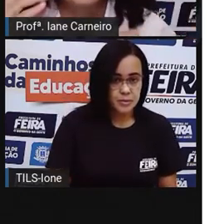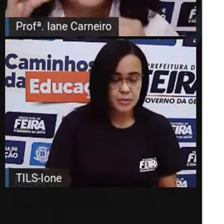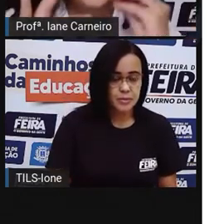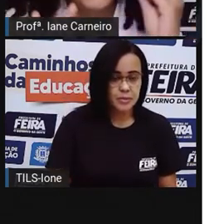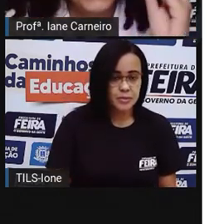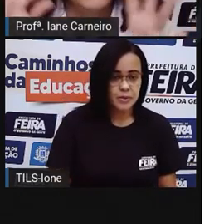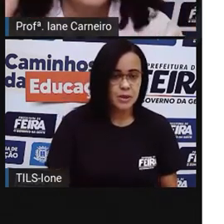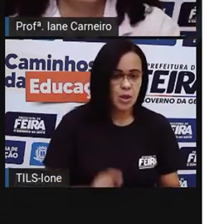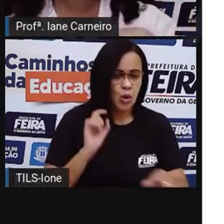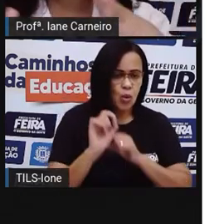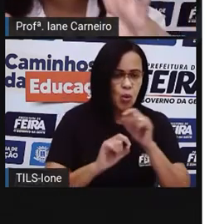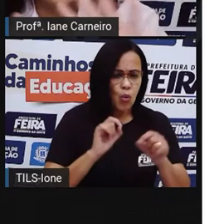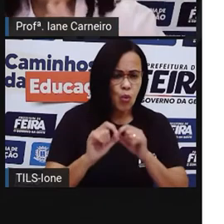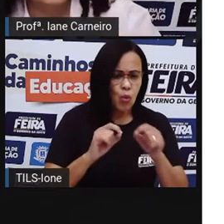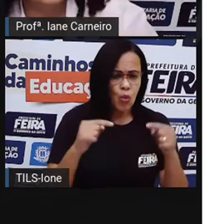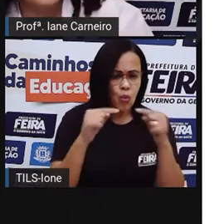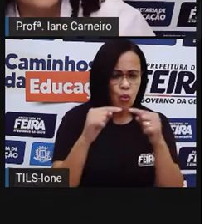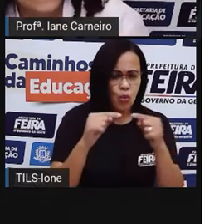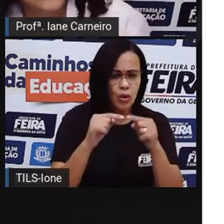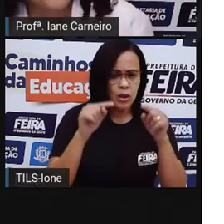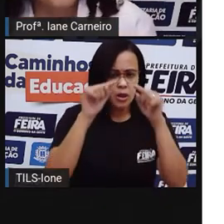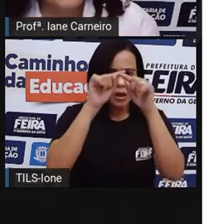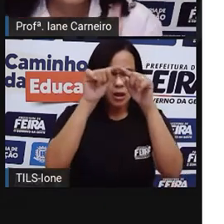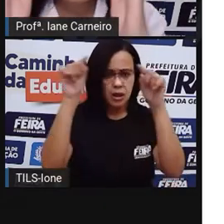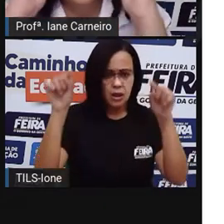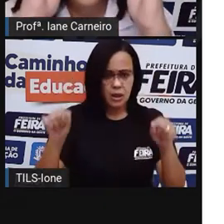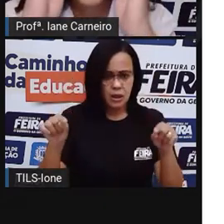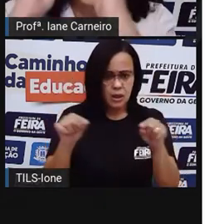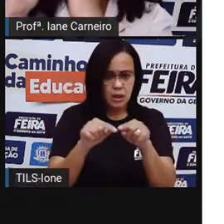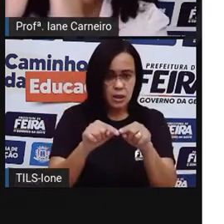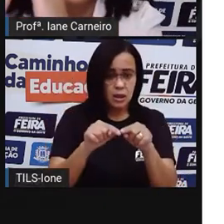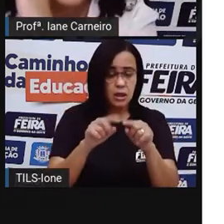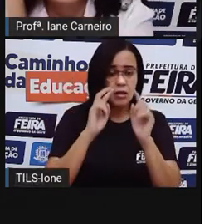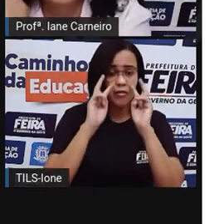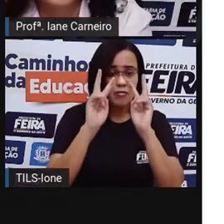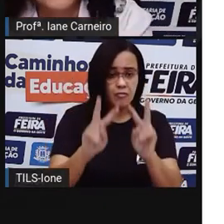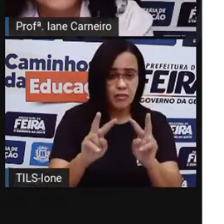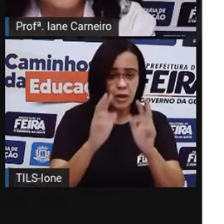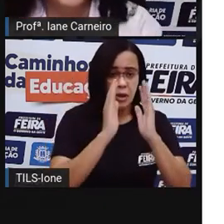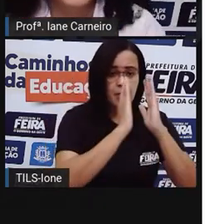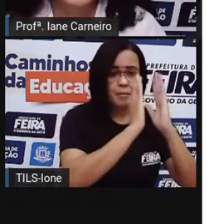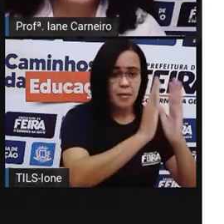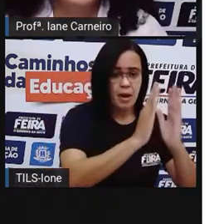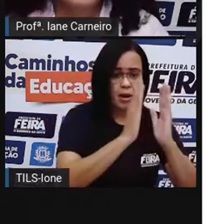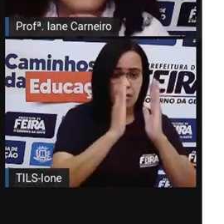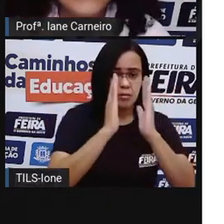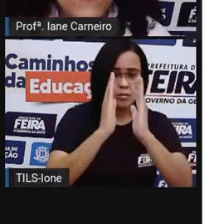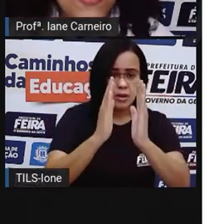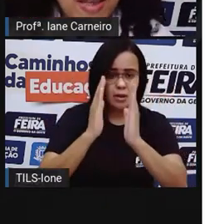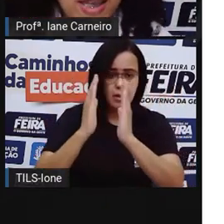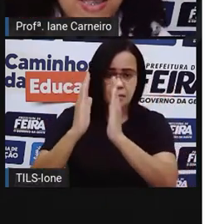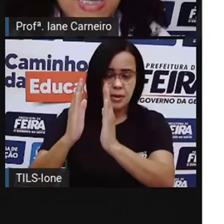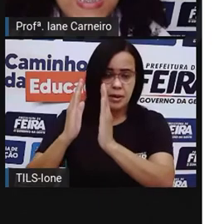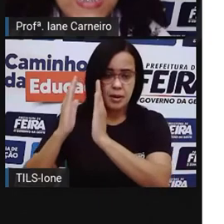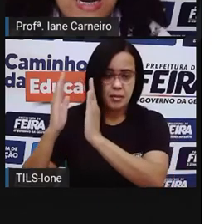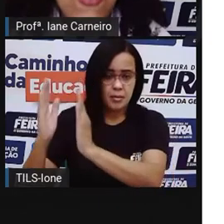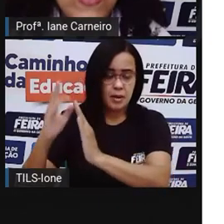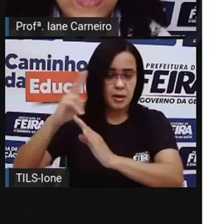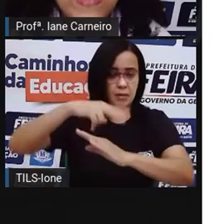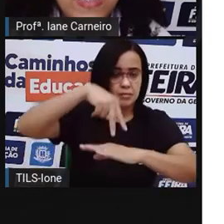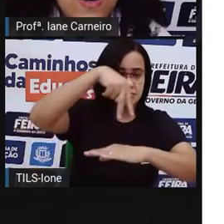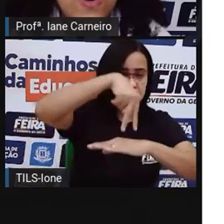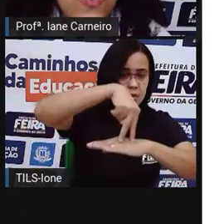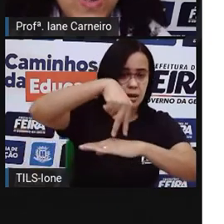que é para a gente ver onde está cada objeto de acordo com cada posição. Então toda vez que